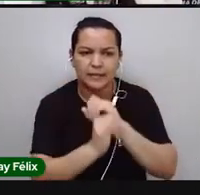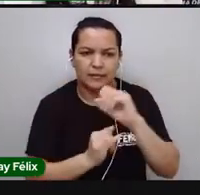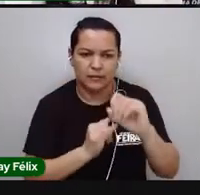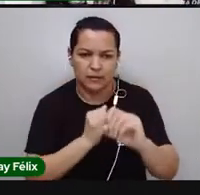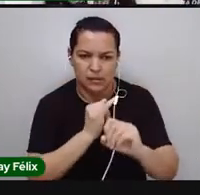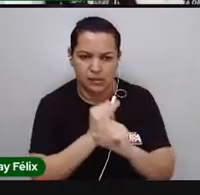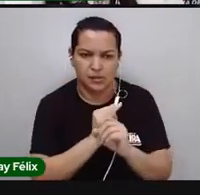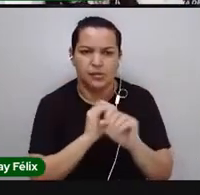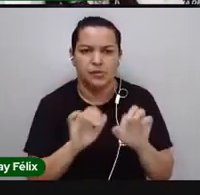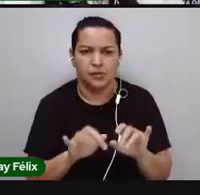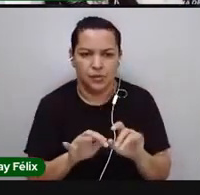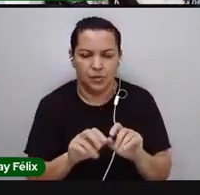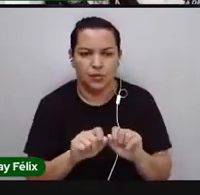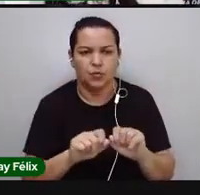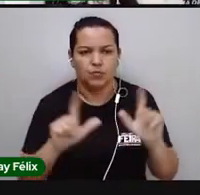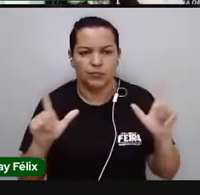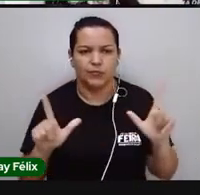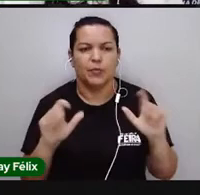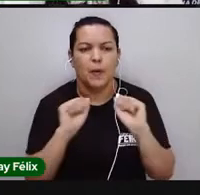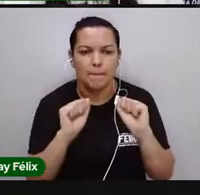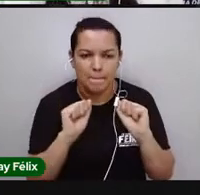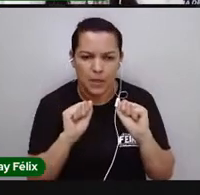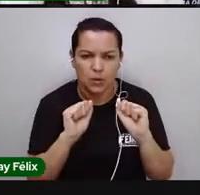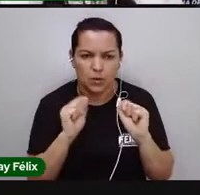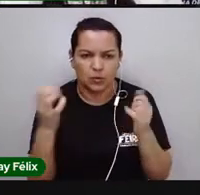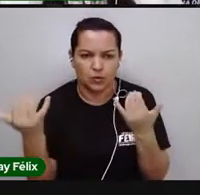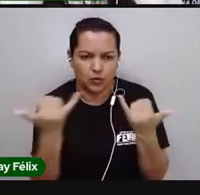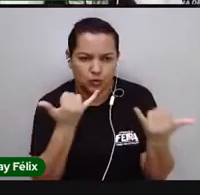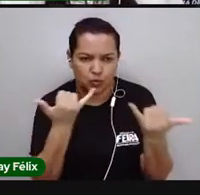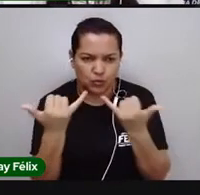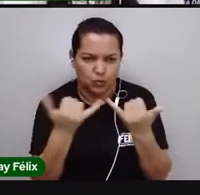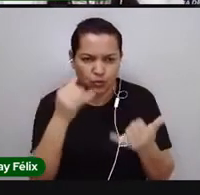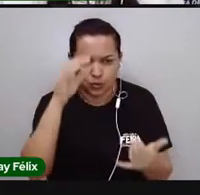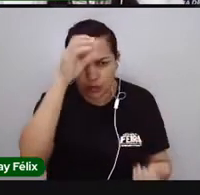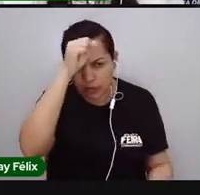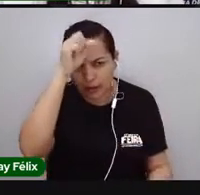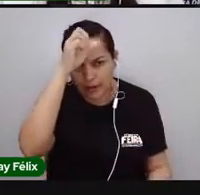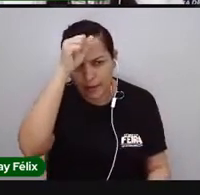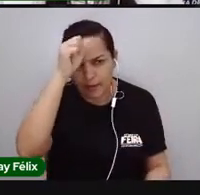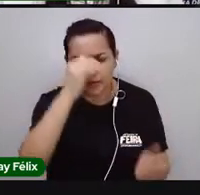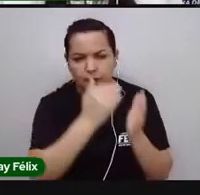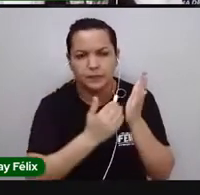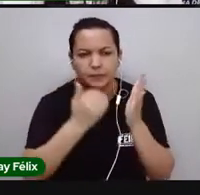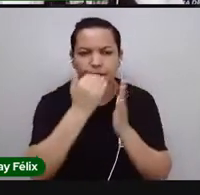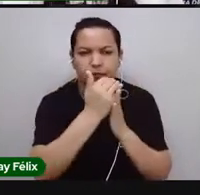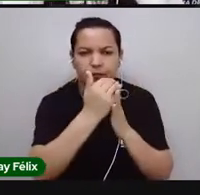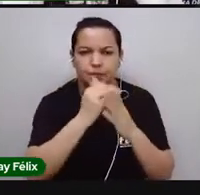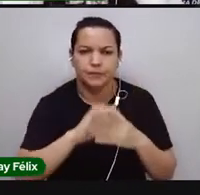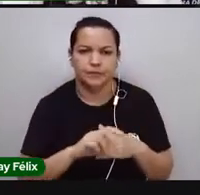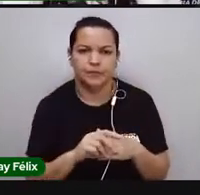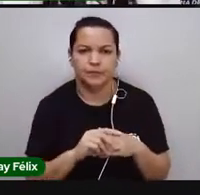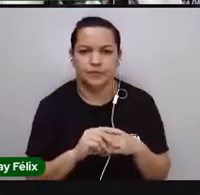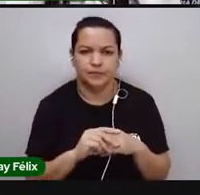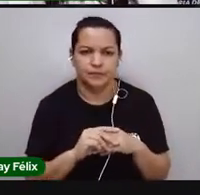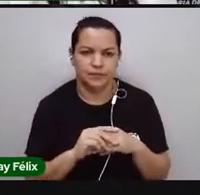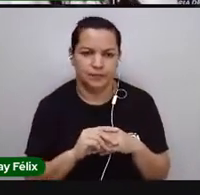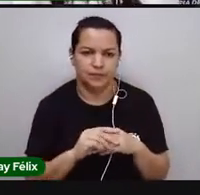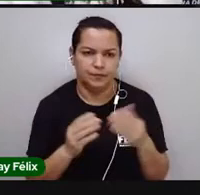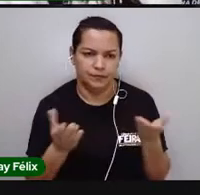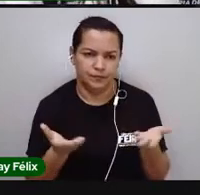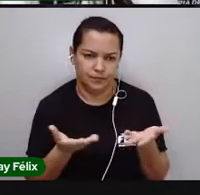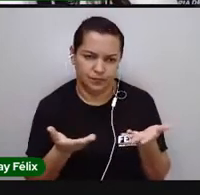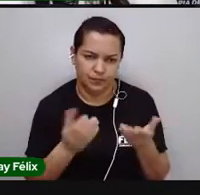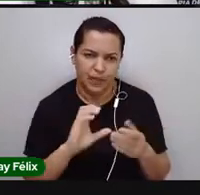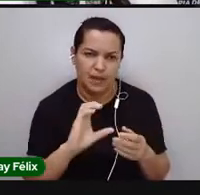se informar mais sobre essa história do racismo e a ciência. Falando então um pouco sobre